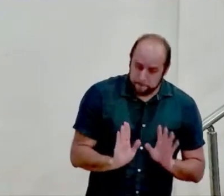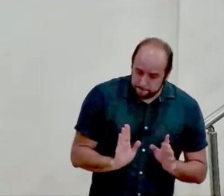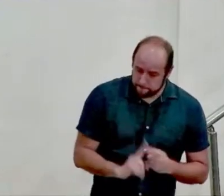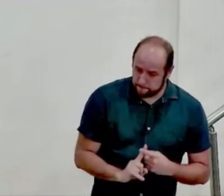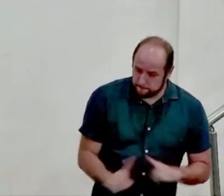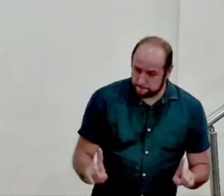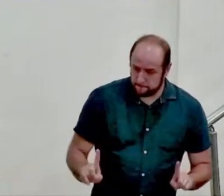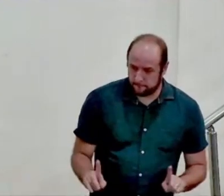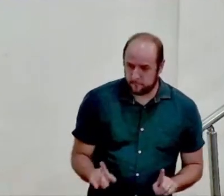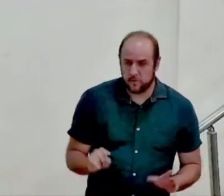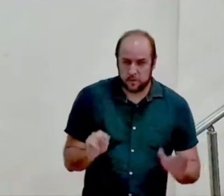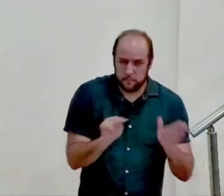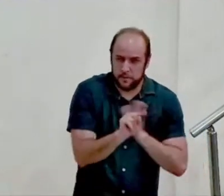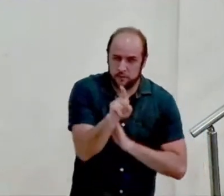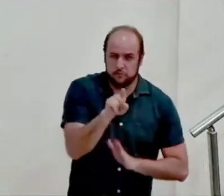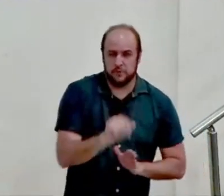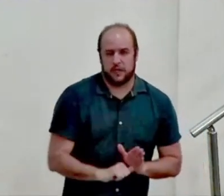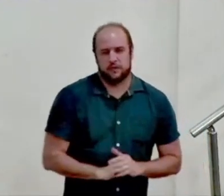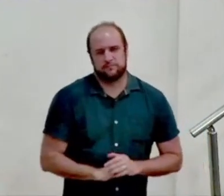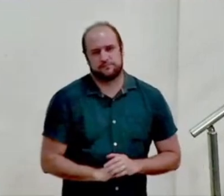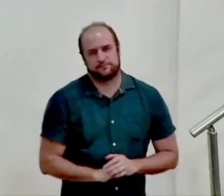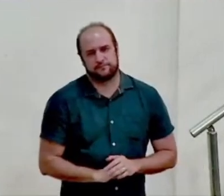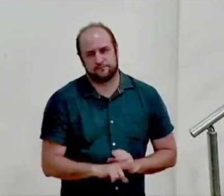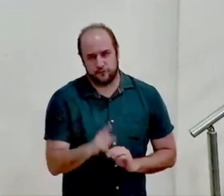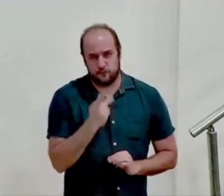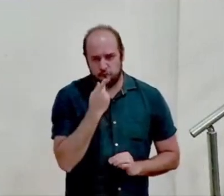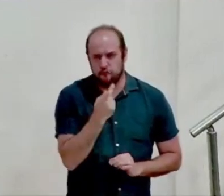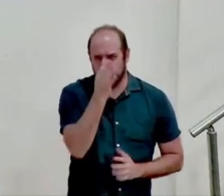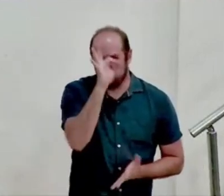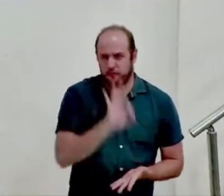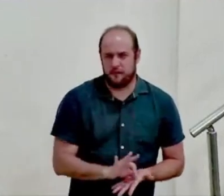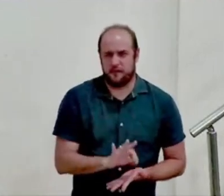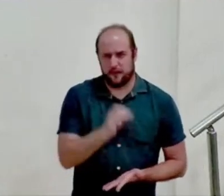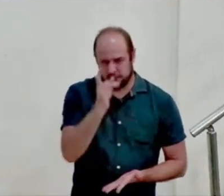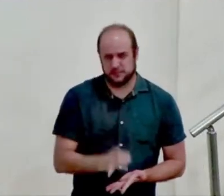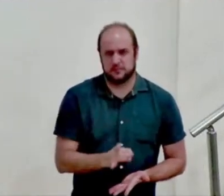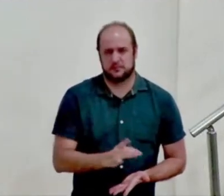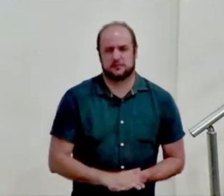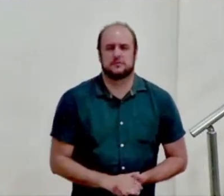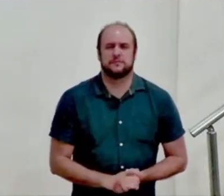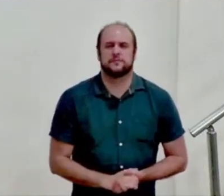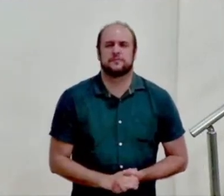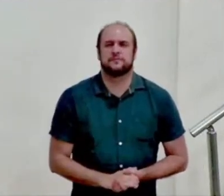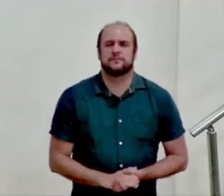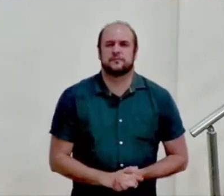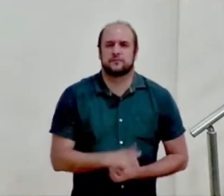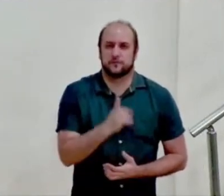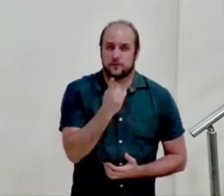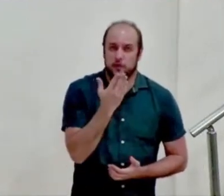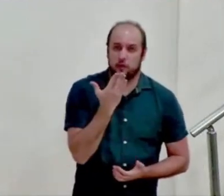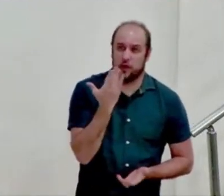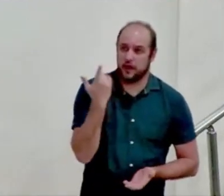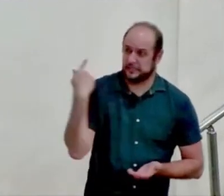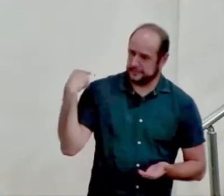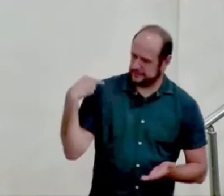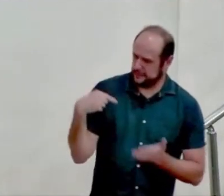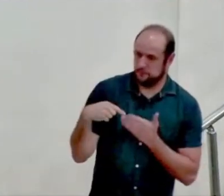eu tenho que perguntar isso para você para ser honesto com o que você se alimentou essa semana